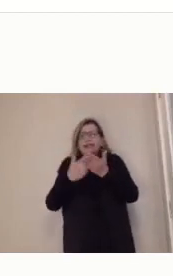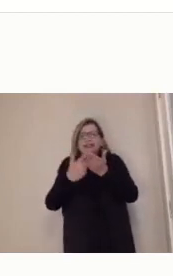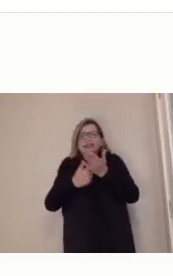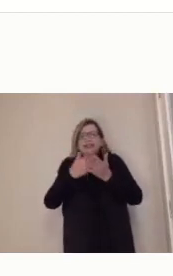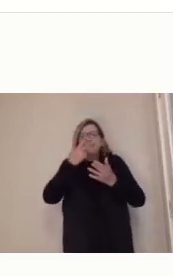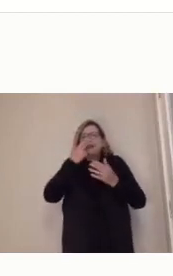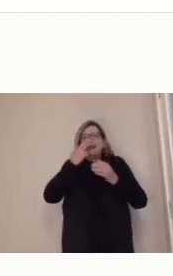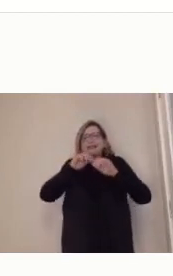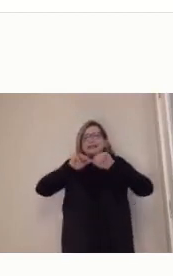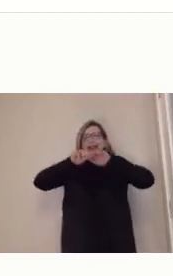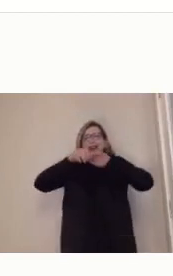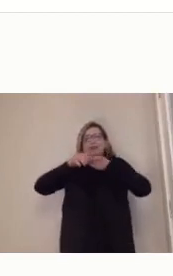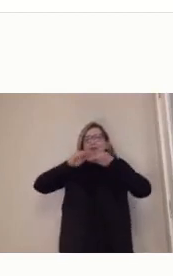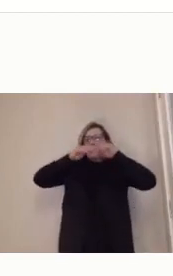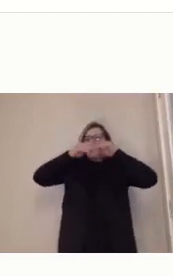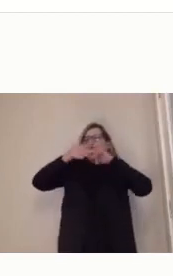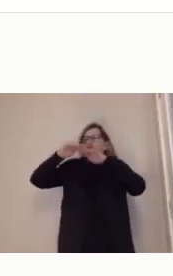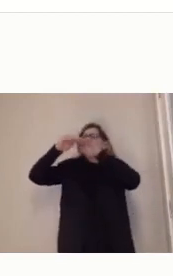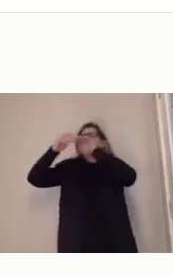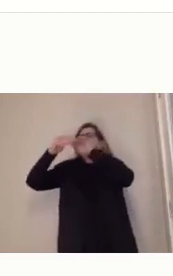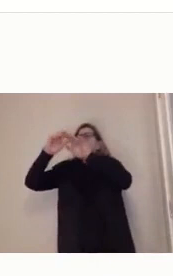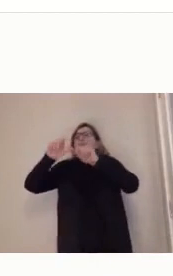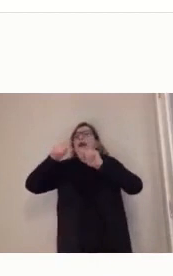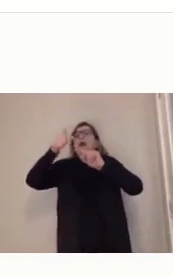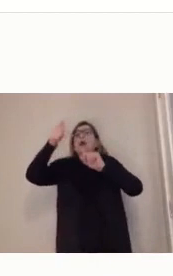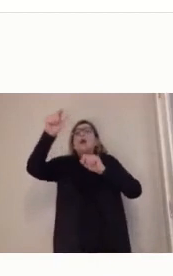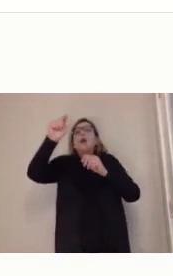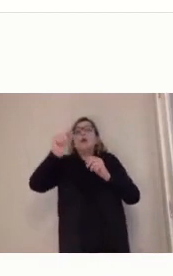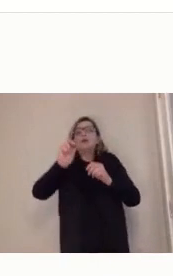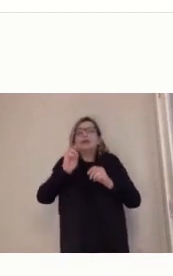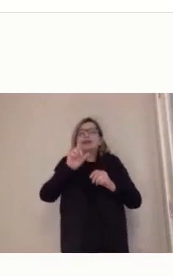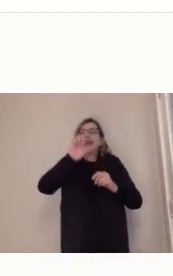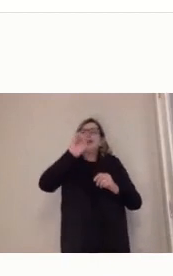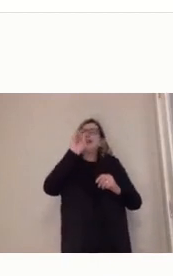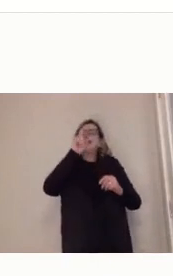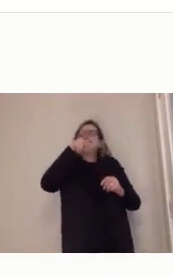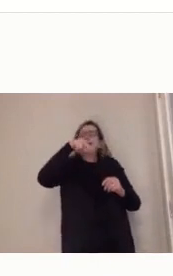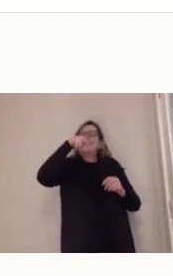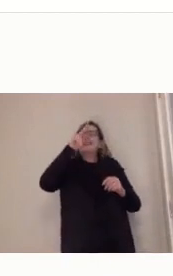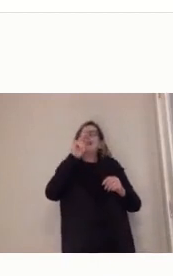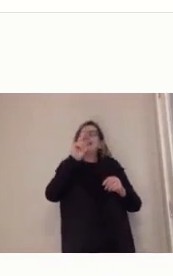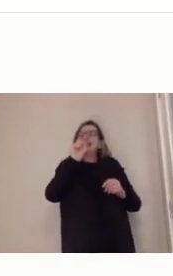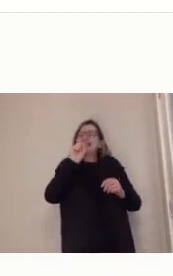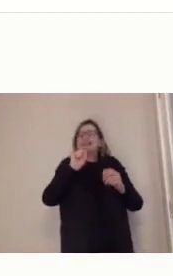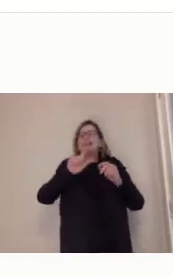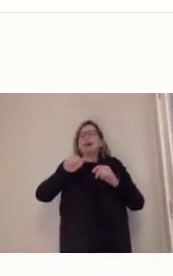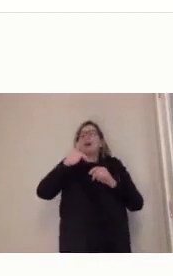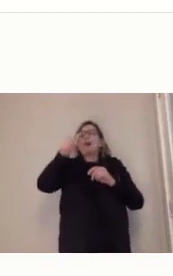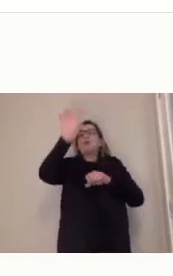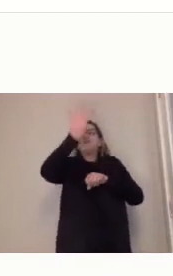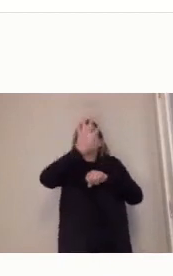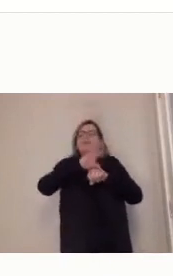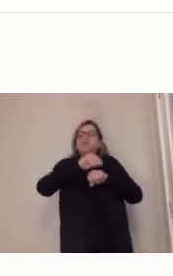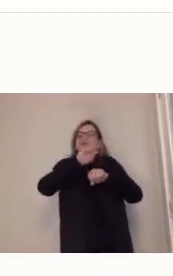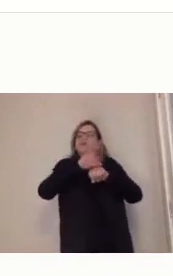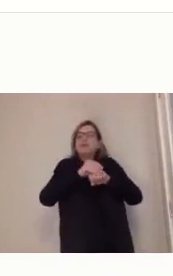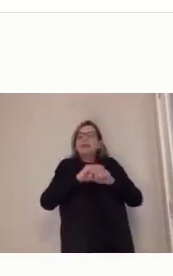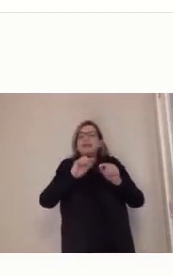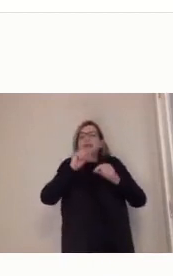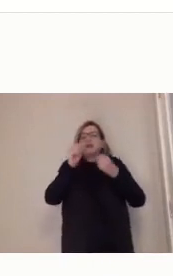outros conhecimentos, né? E vai estabelecendo essa rede, tá bom? Então, vamos lá.